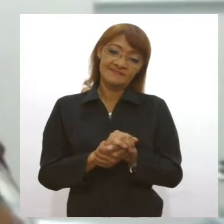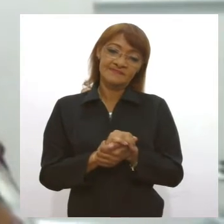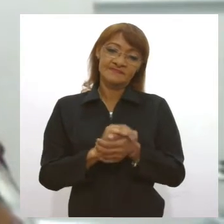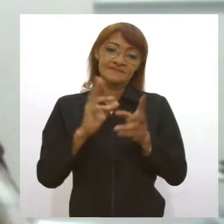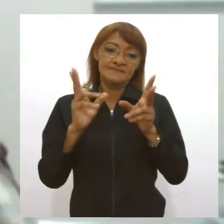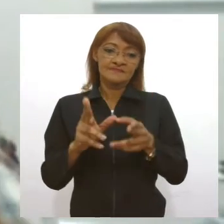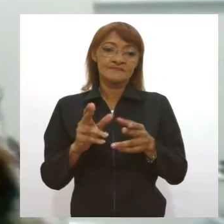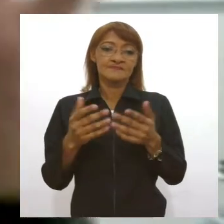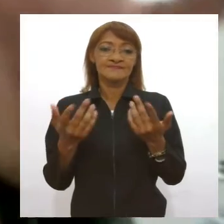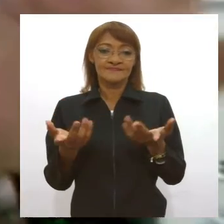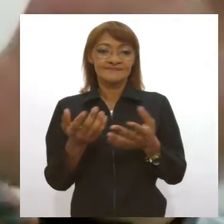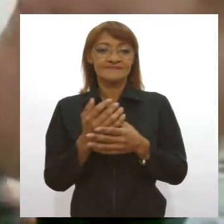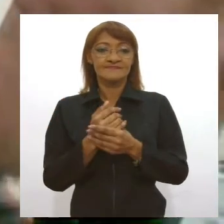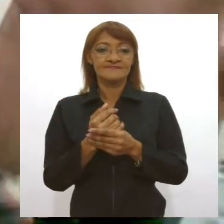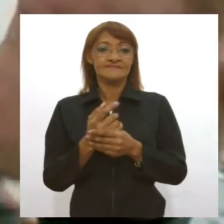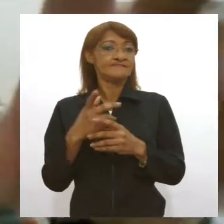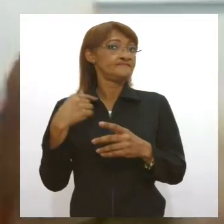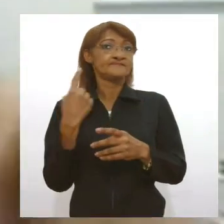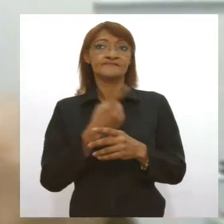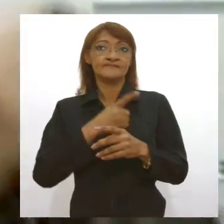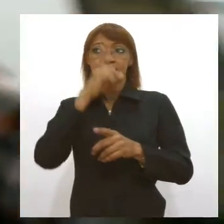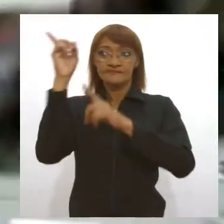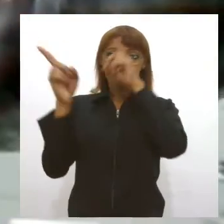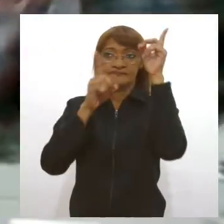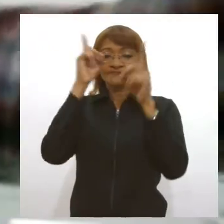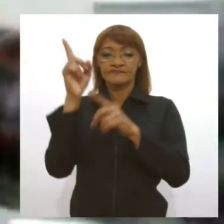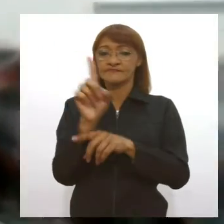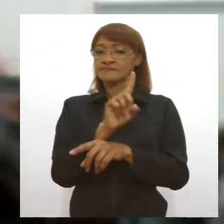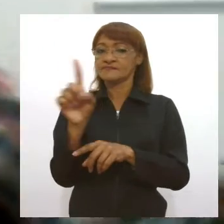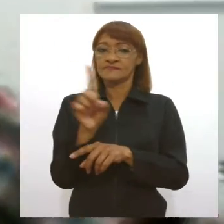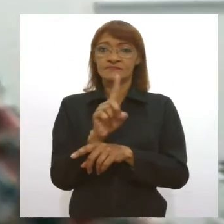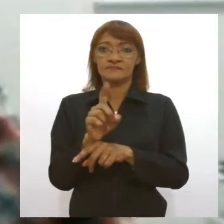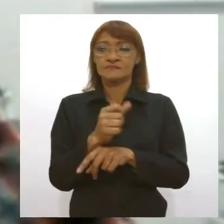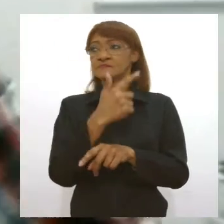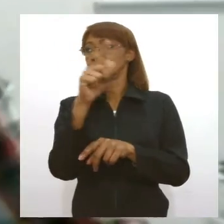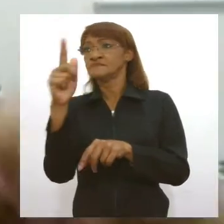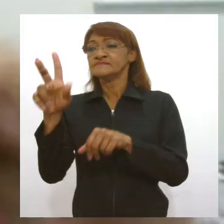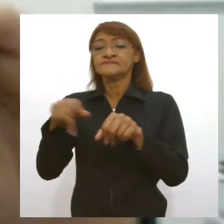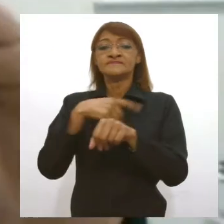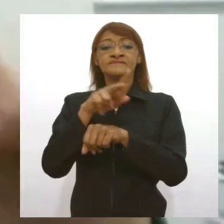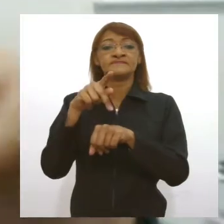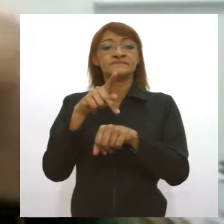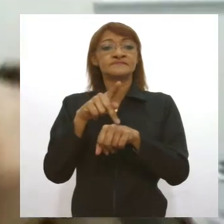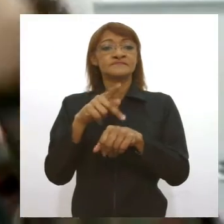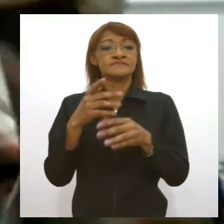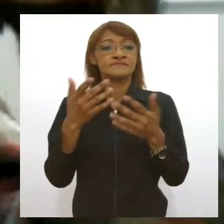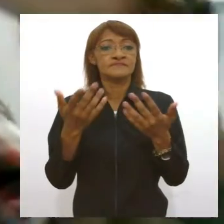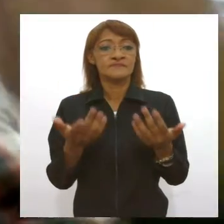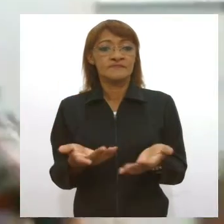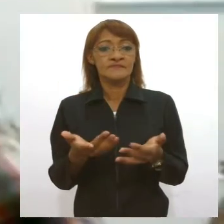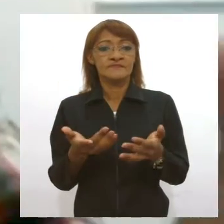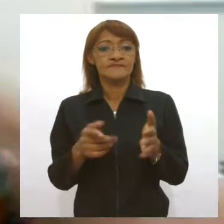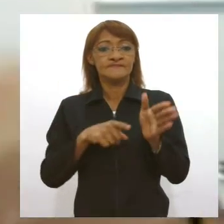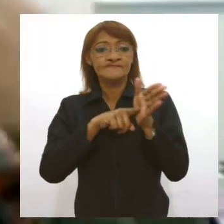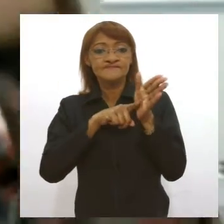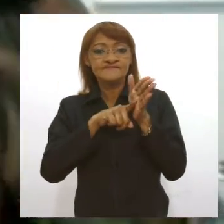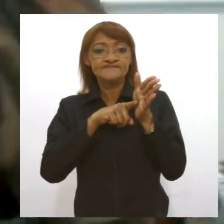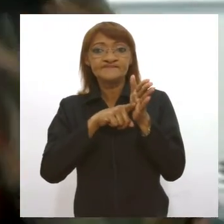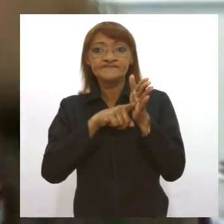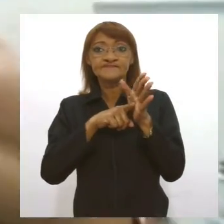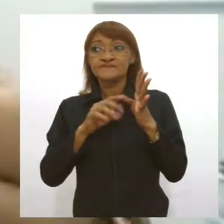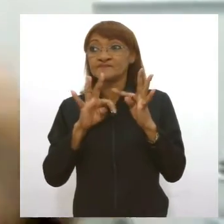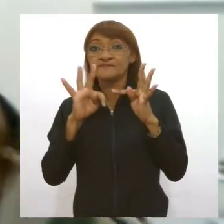e a gente não está inventando a roda. Países de primeiro mundo são aqueles que testam em massa,